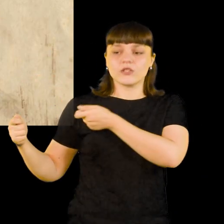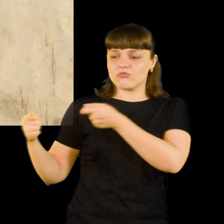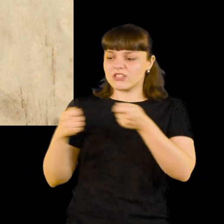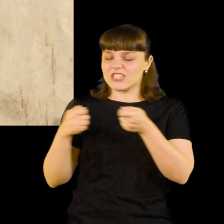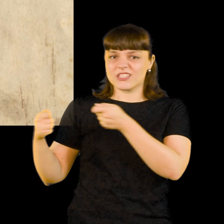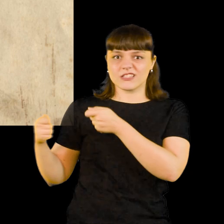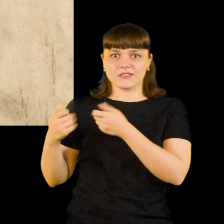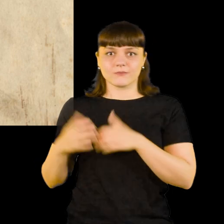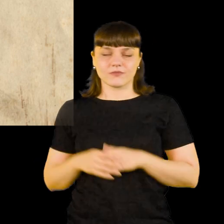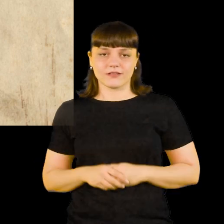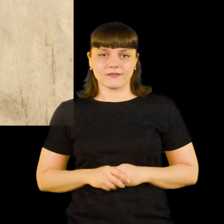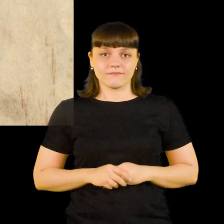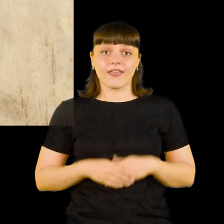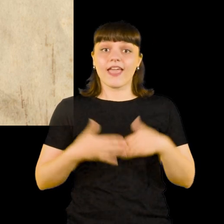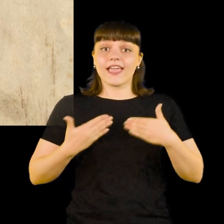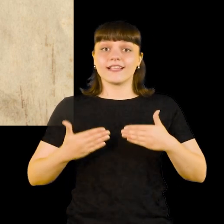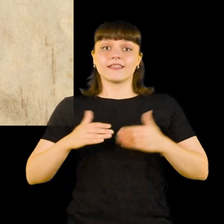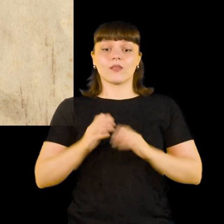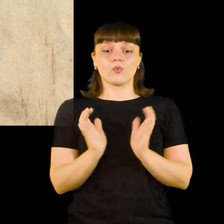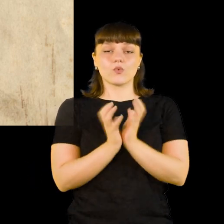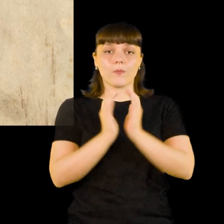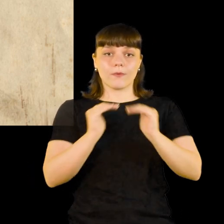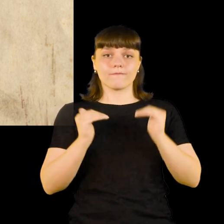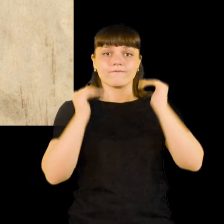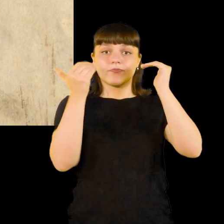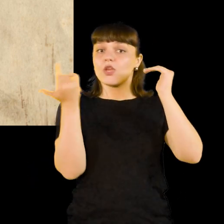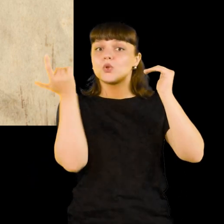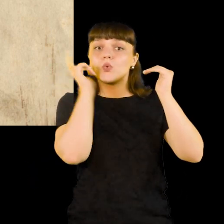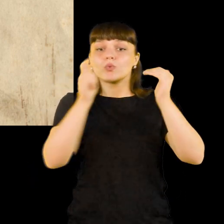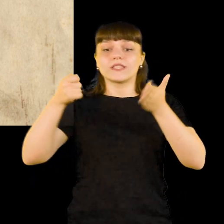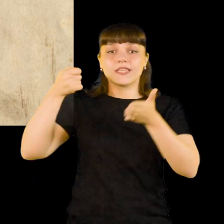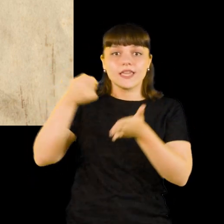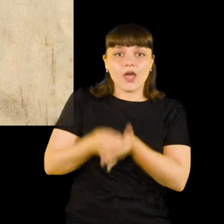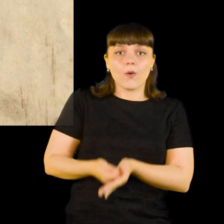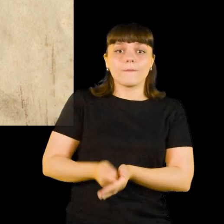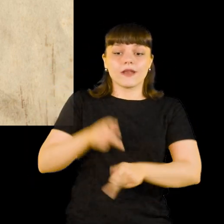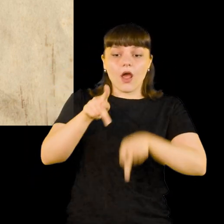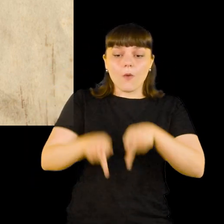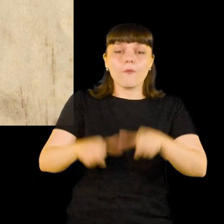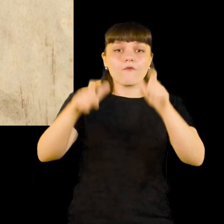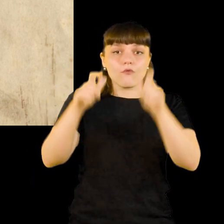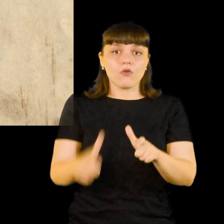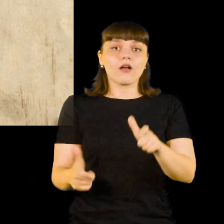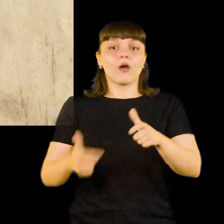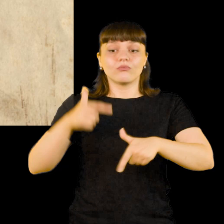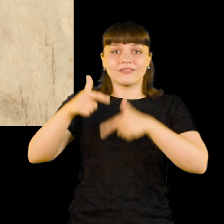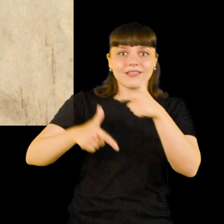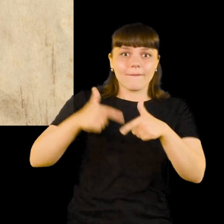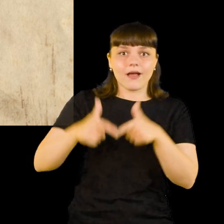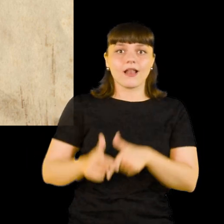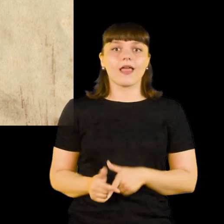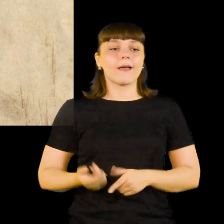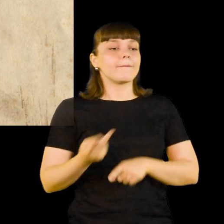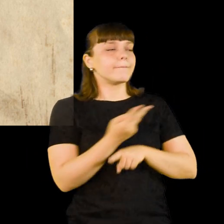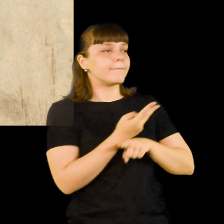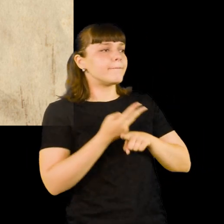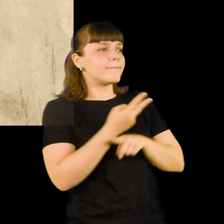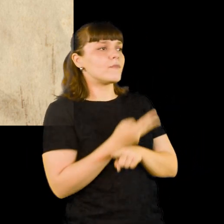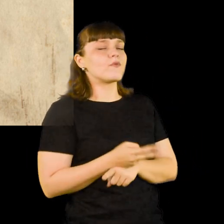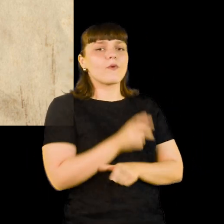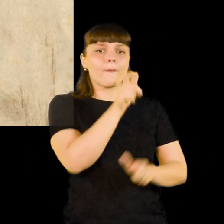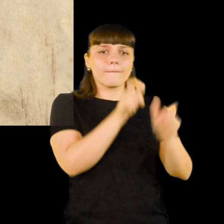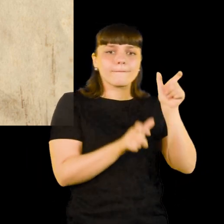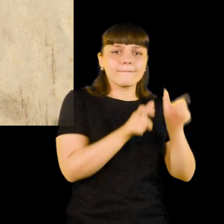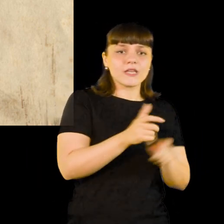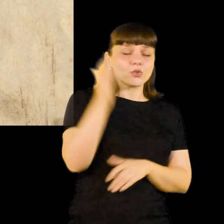passaram a ser disputadas. Quando a elite não conseguia pressionar as populações locais para a produção, procurava